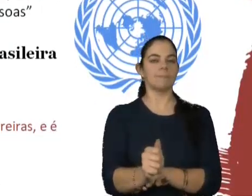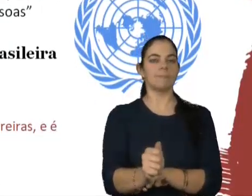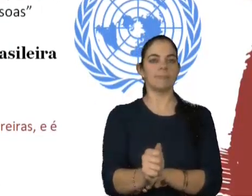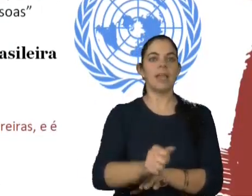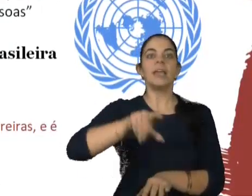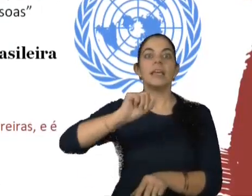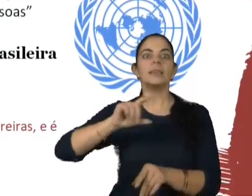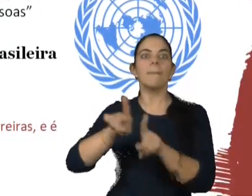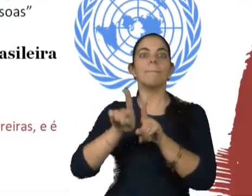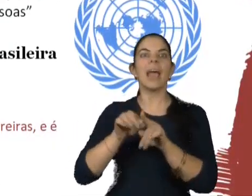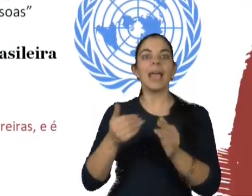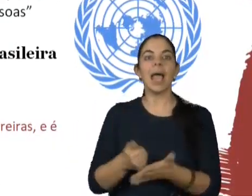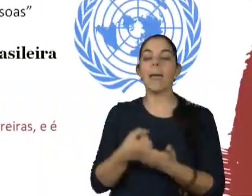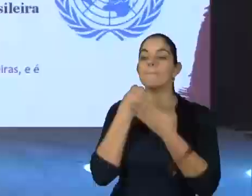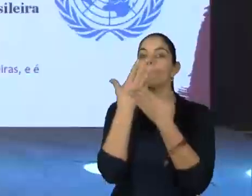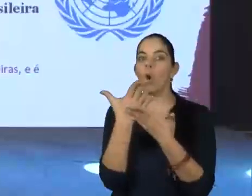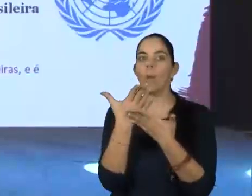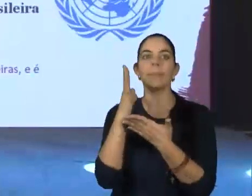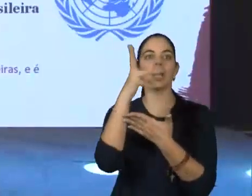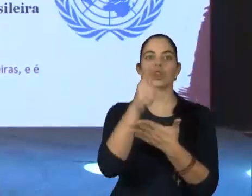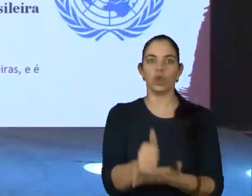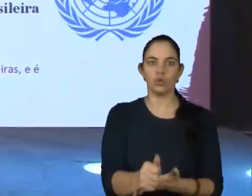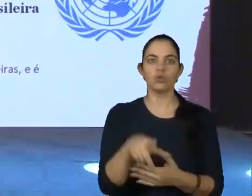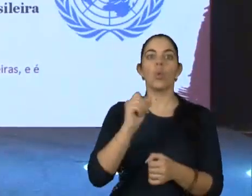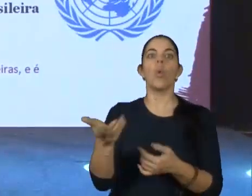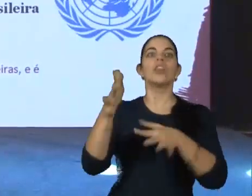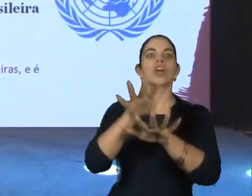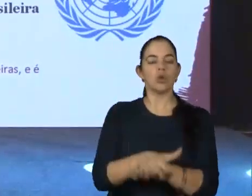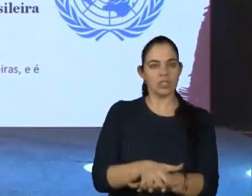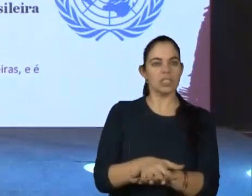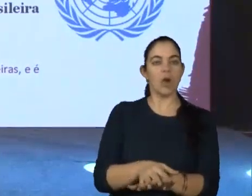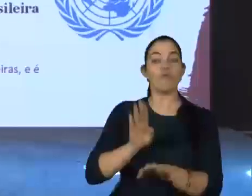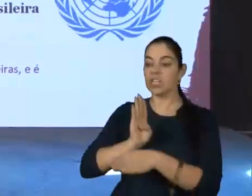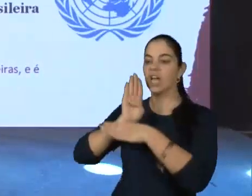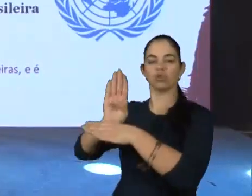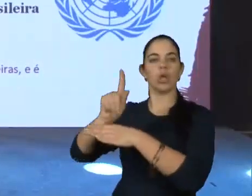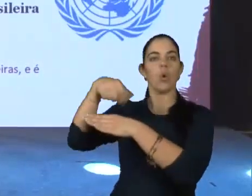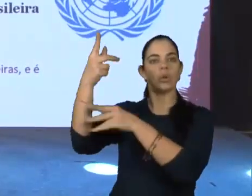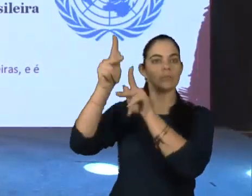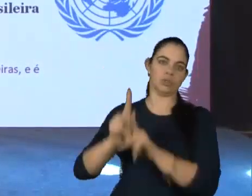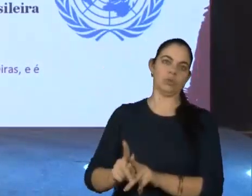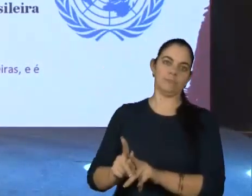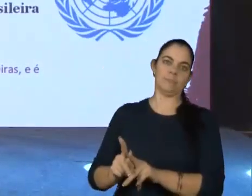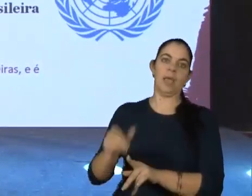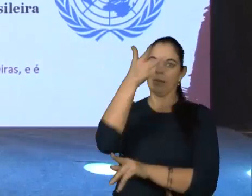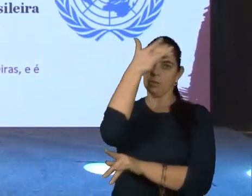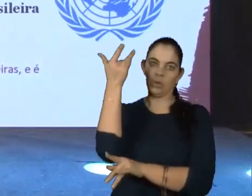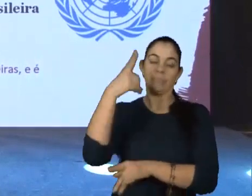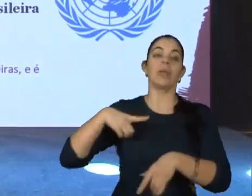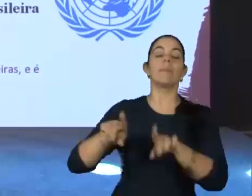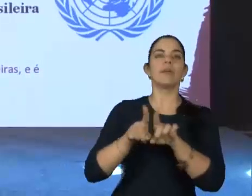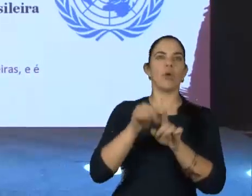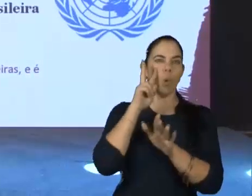e acaba beneficiando a todos. Quando você faz inclusão, você acaba beneficiando a todas as pessoas. Então, vamos olhar,